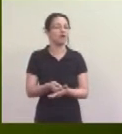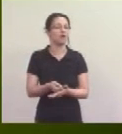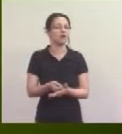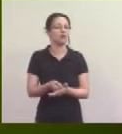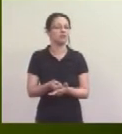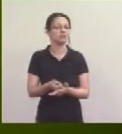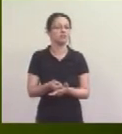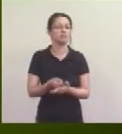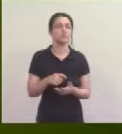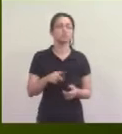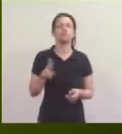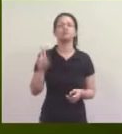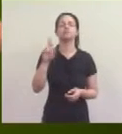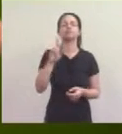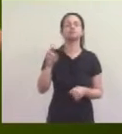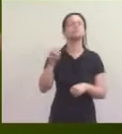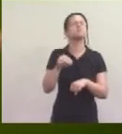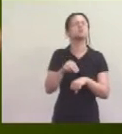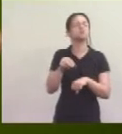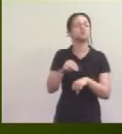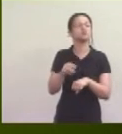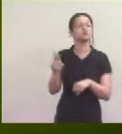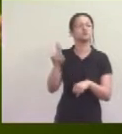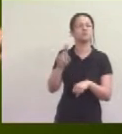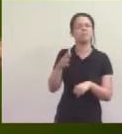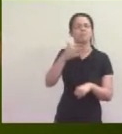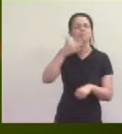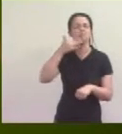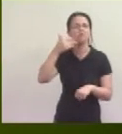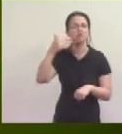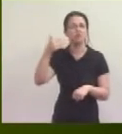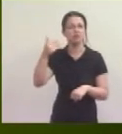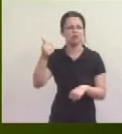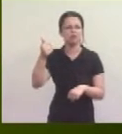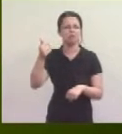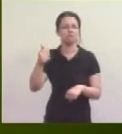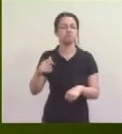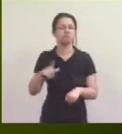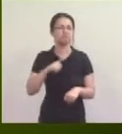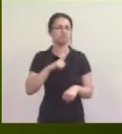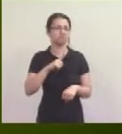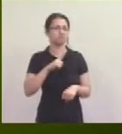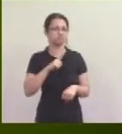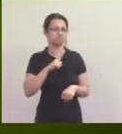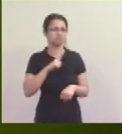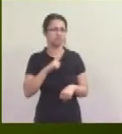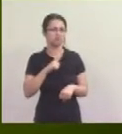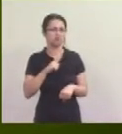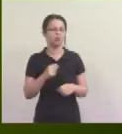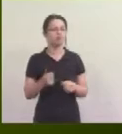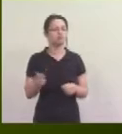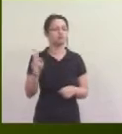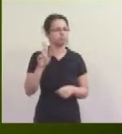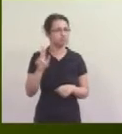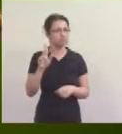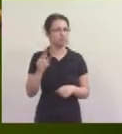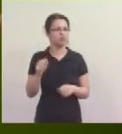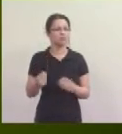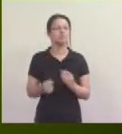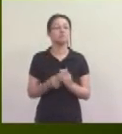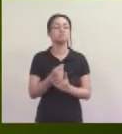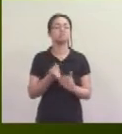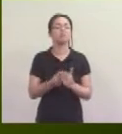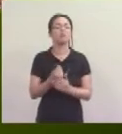pela quilometragem e tempo de uso. Simples assim. É muito mais barato que ter um carro só para você, que tem seguro, estacionamento,